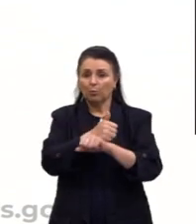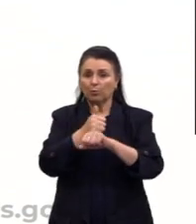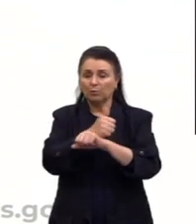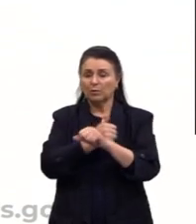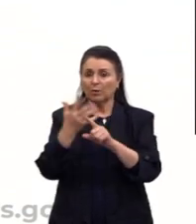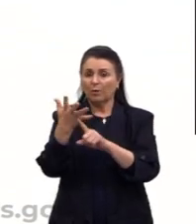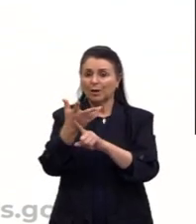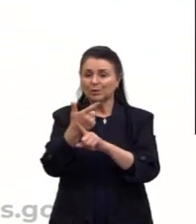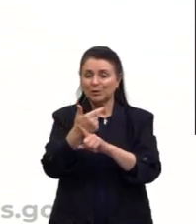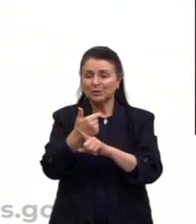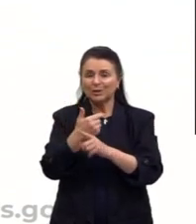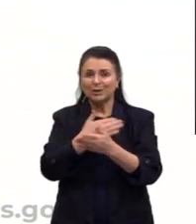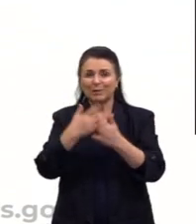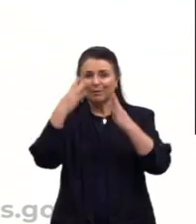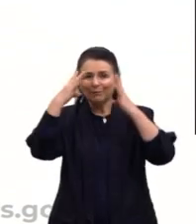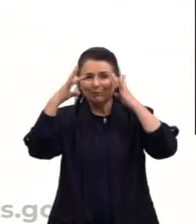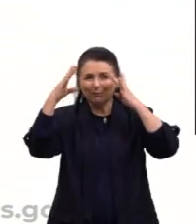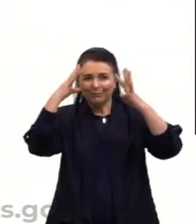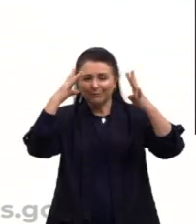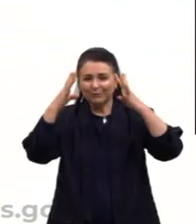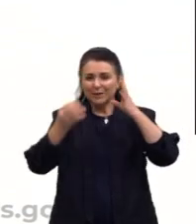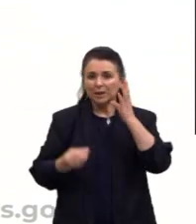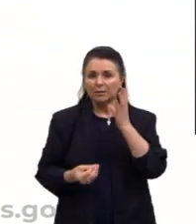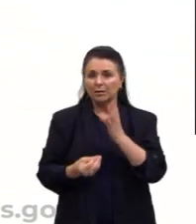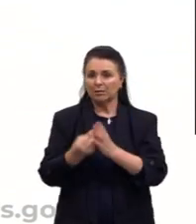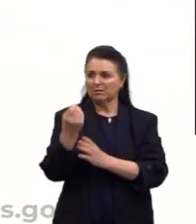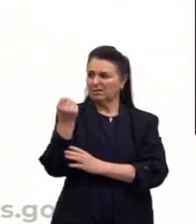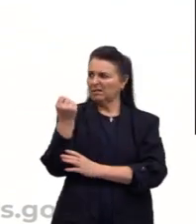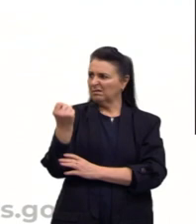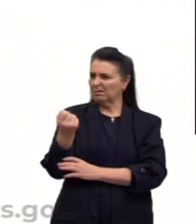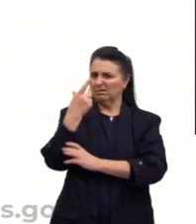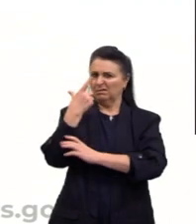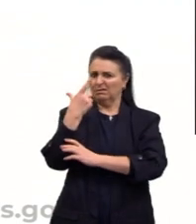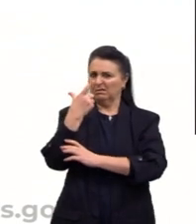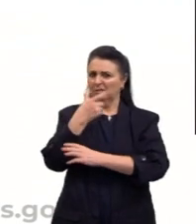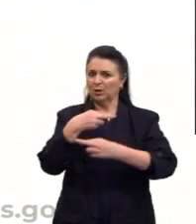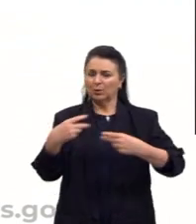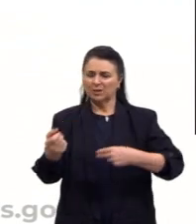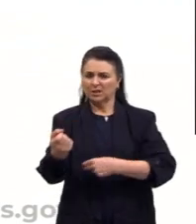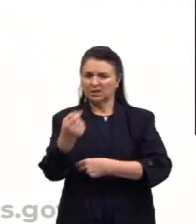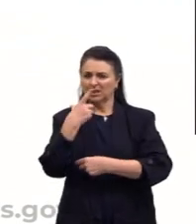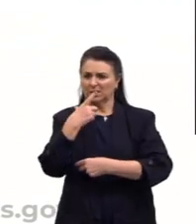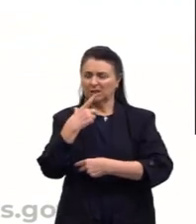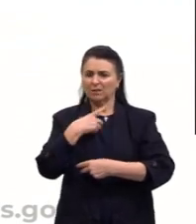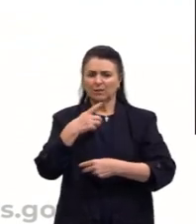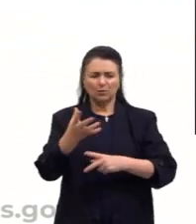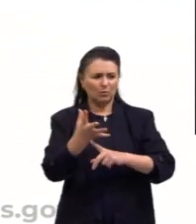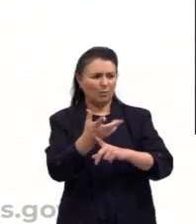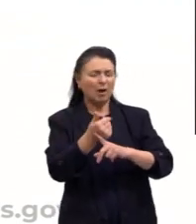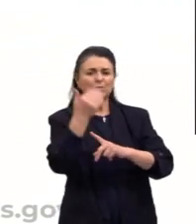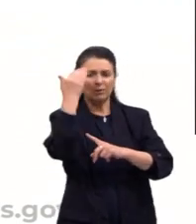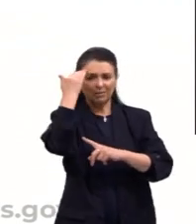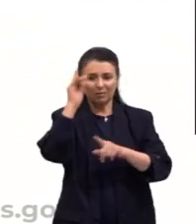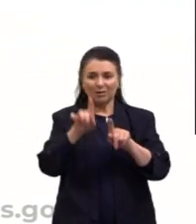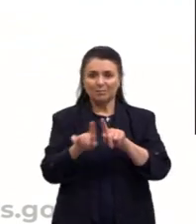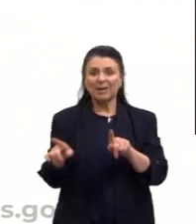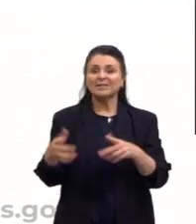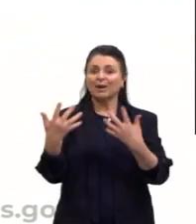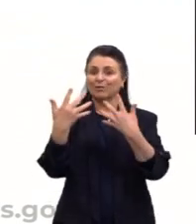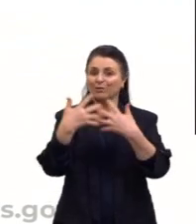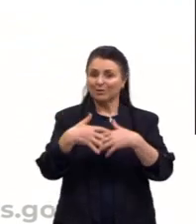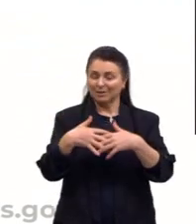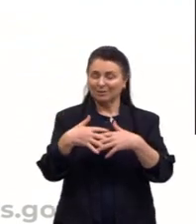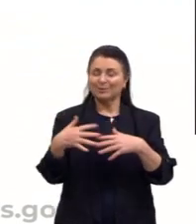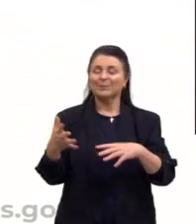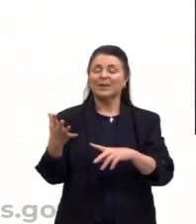viajar, e a função dela mesmo é isso, é criar um estranhamento. Nós vimos antes, no começo, mas eu vejo uma arte e não entendo. Mas essa era a função da arte